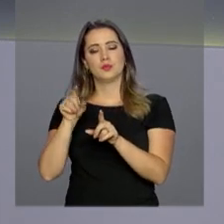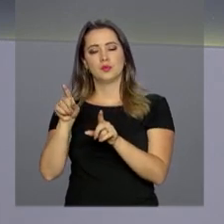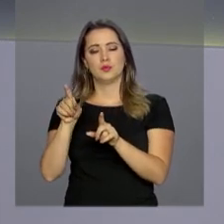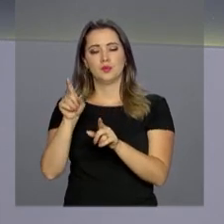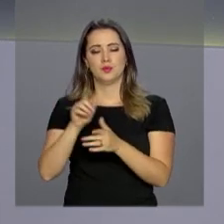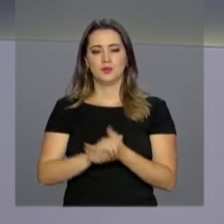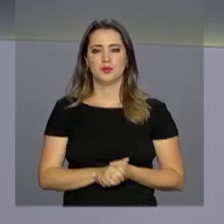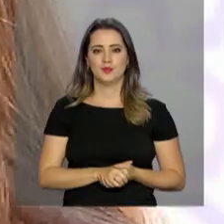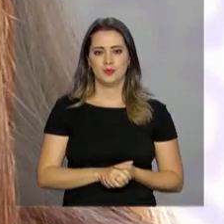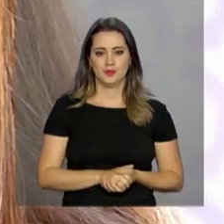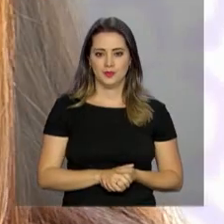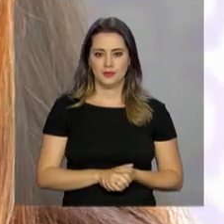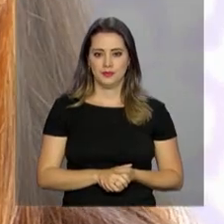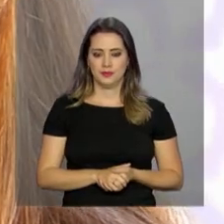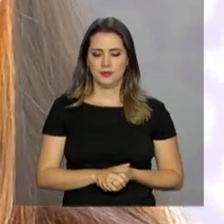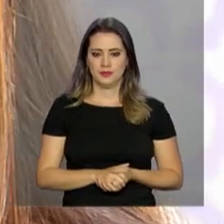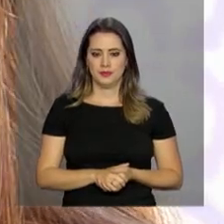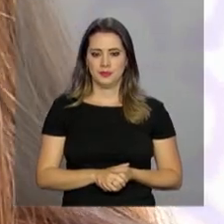agricultor.